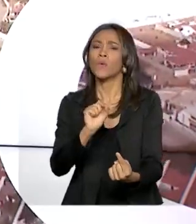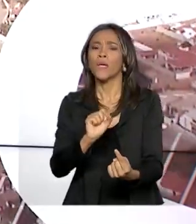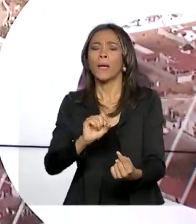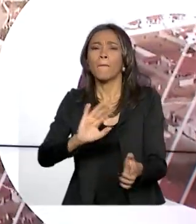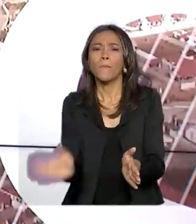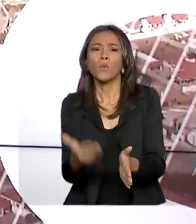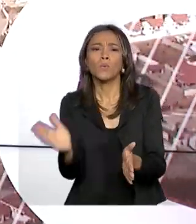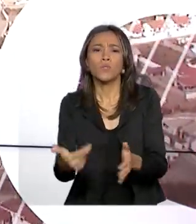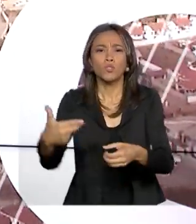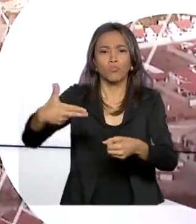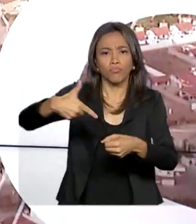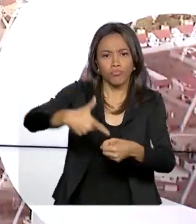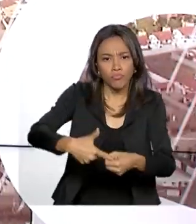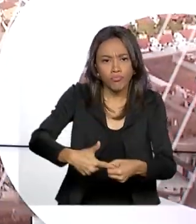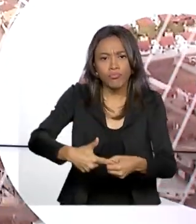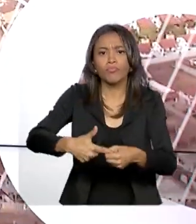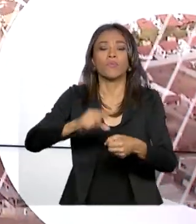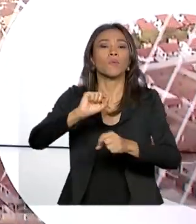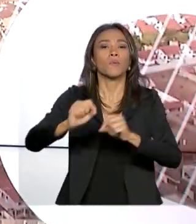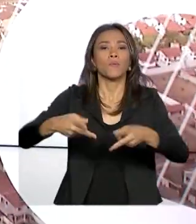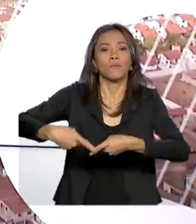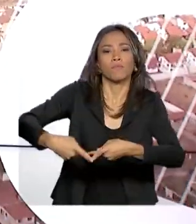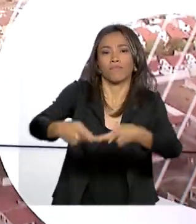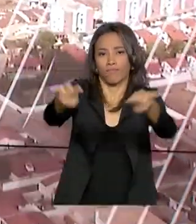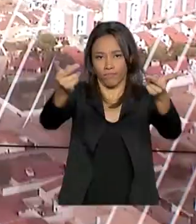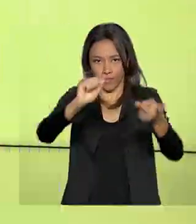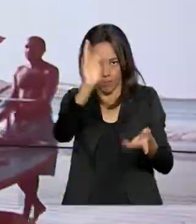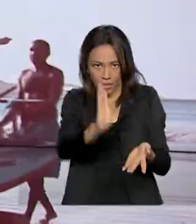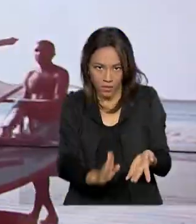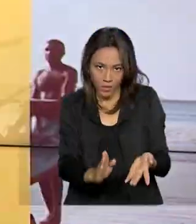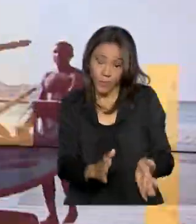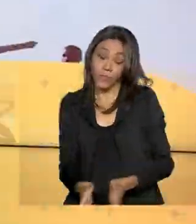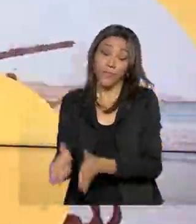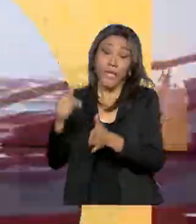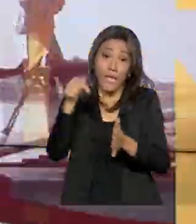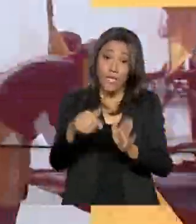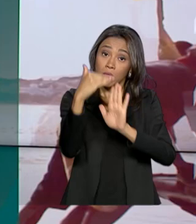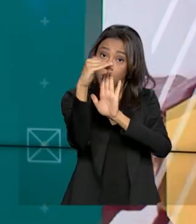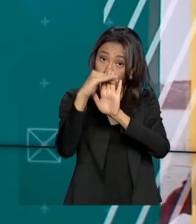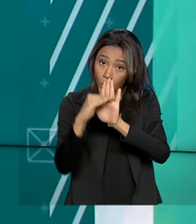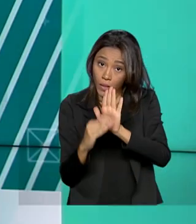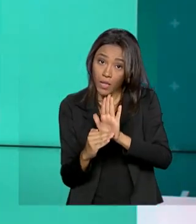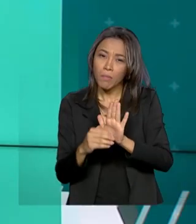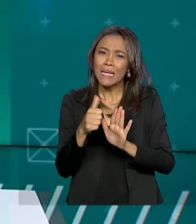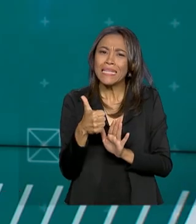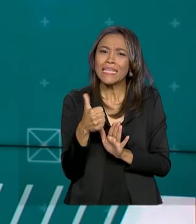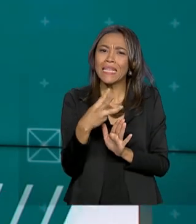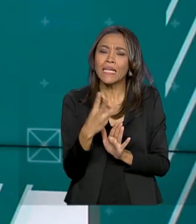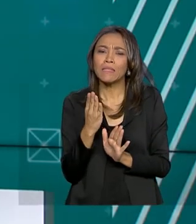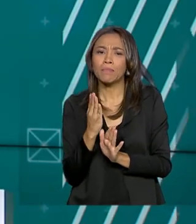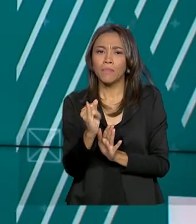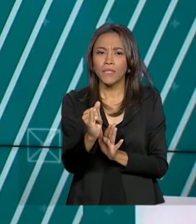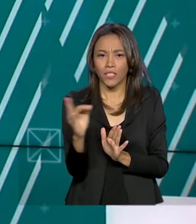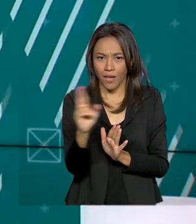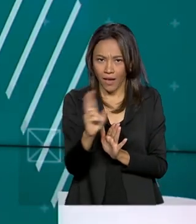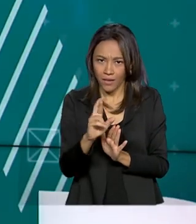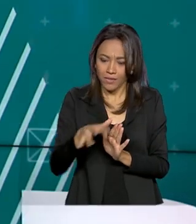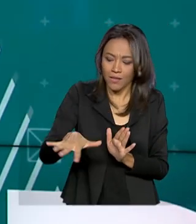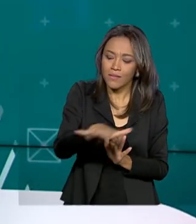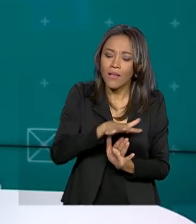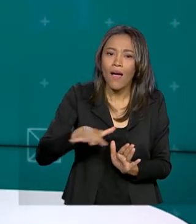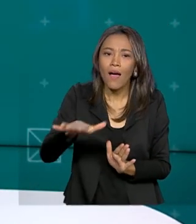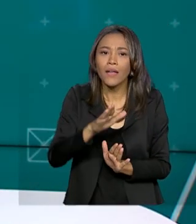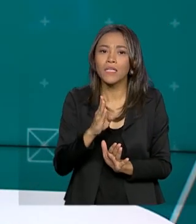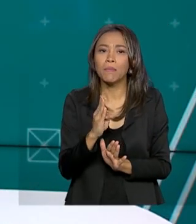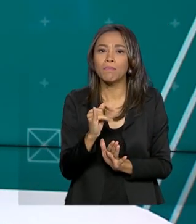biocombustíveis na rede de transportes do país. O programa deve injetar 13 bilhões de reais em bioenergia